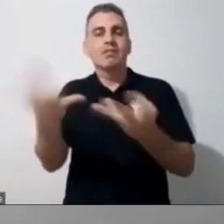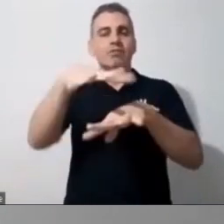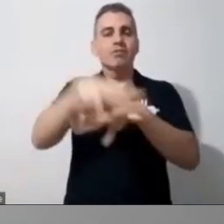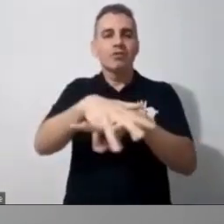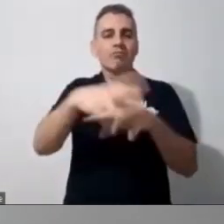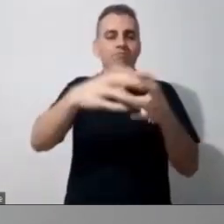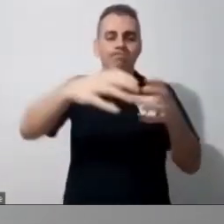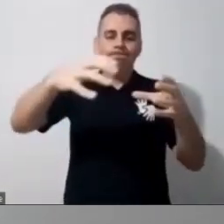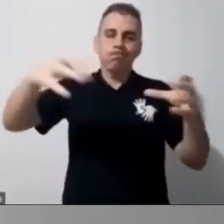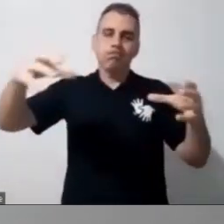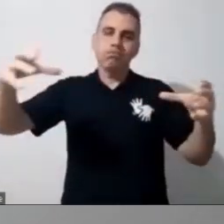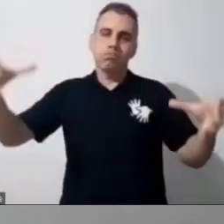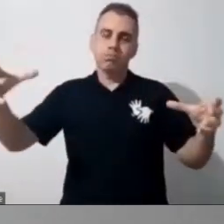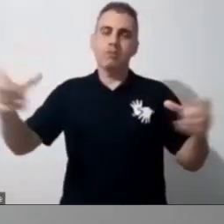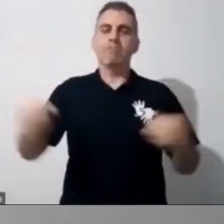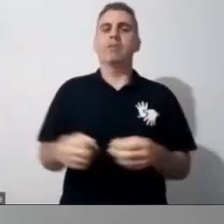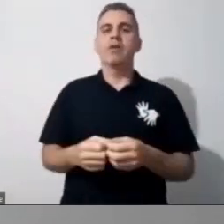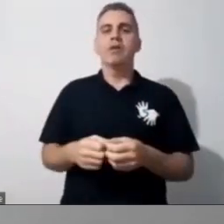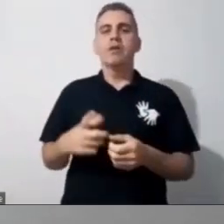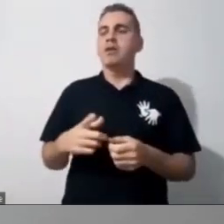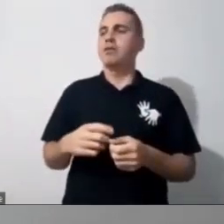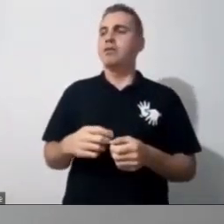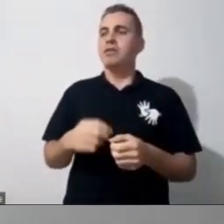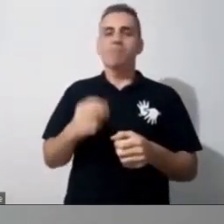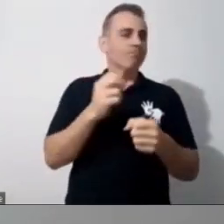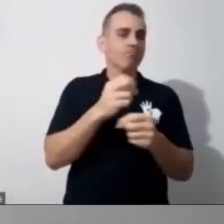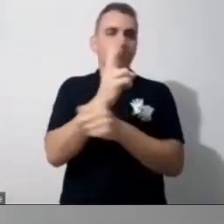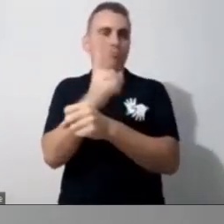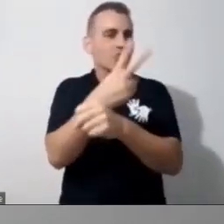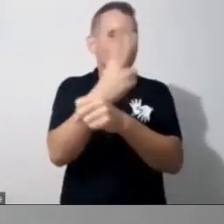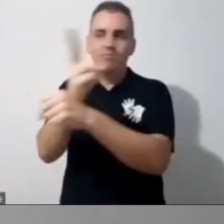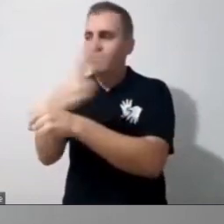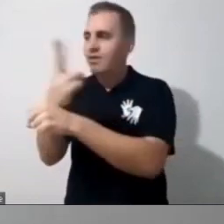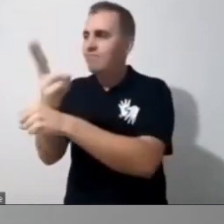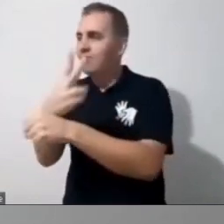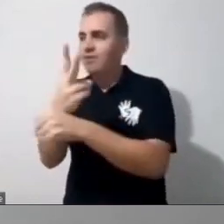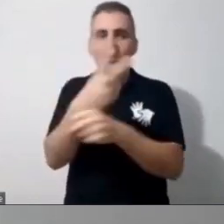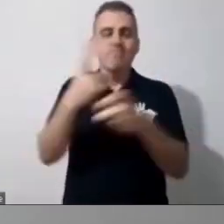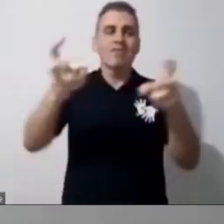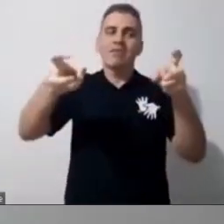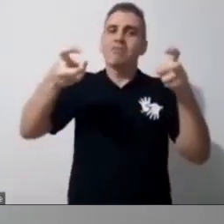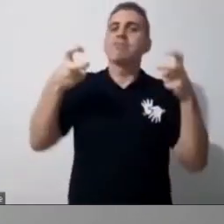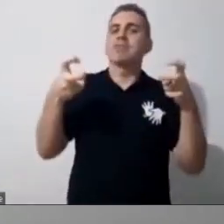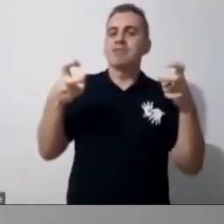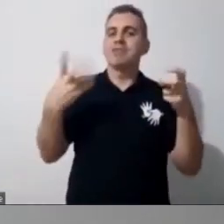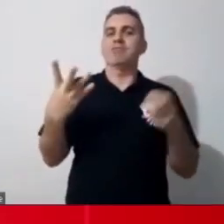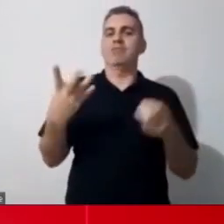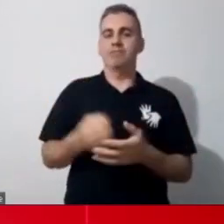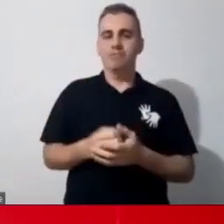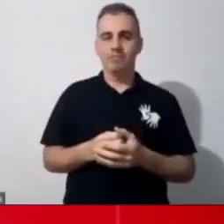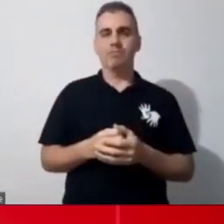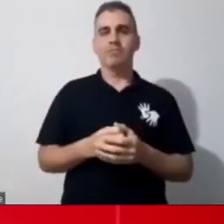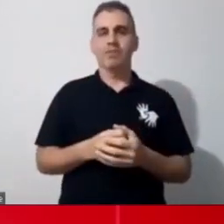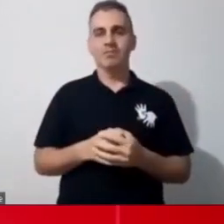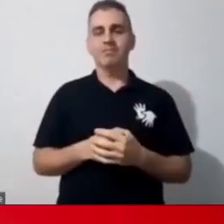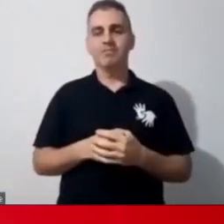Tu tem que buscar e buscar e buscar. Desculpe te interromper aí, mas é só para complementar. E agora a gente